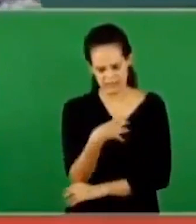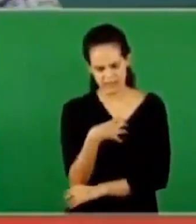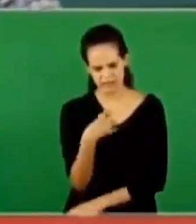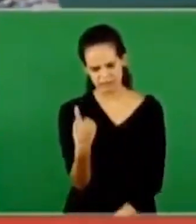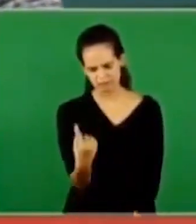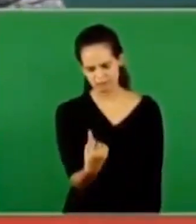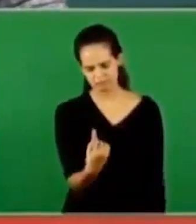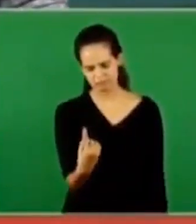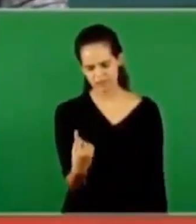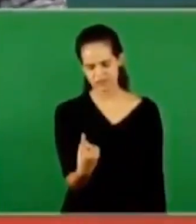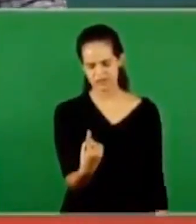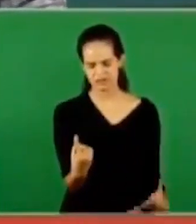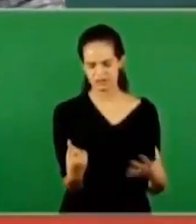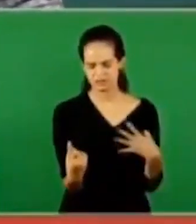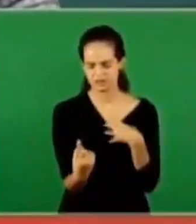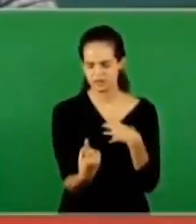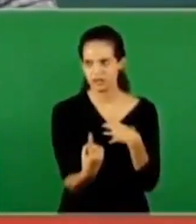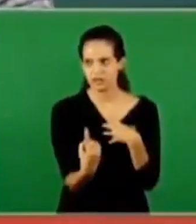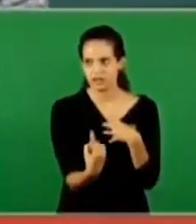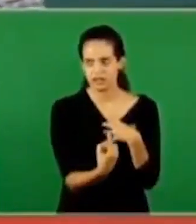Você às vezes se sente sozinha?